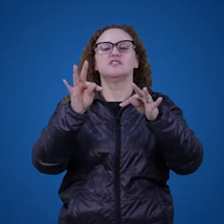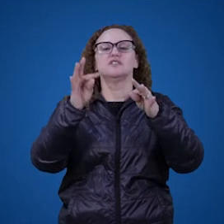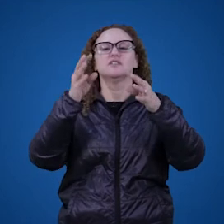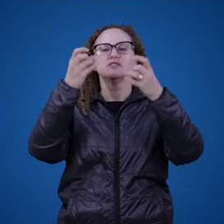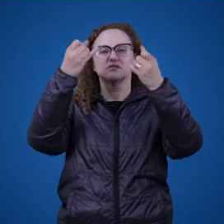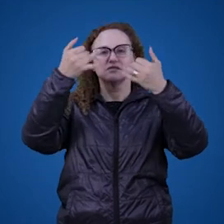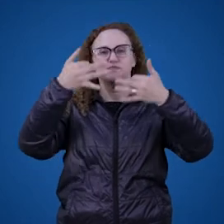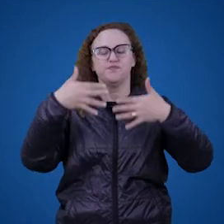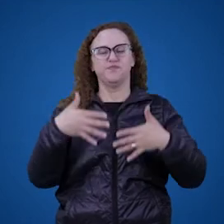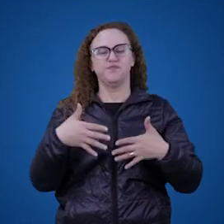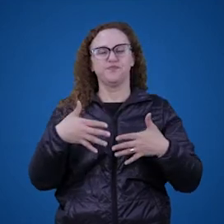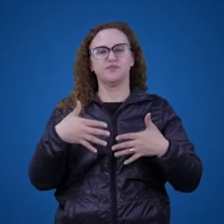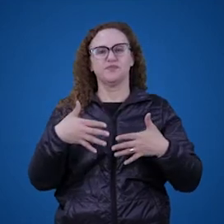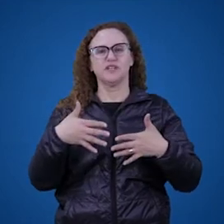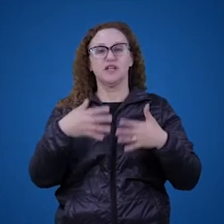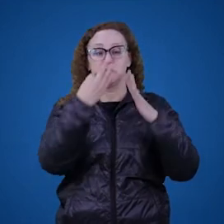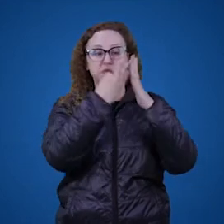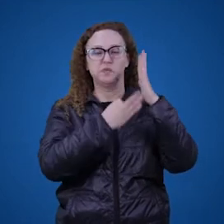Introduction,